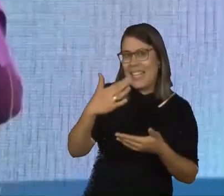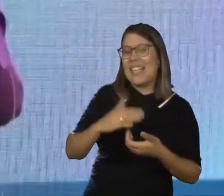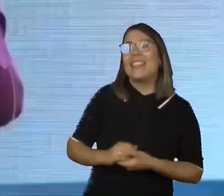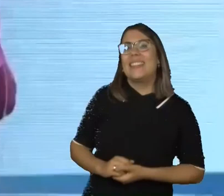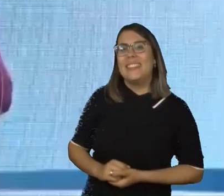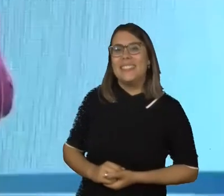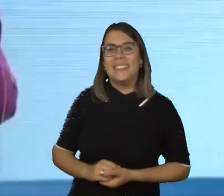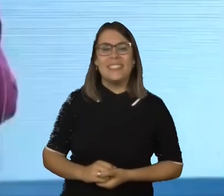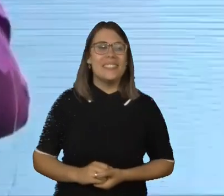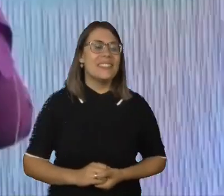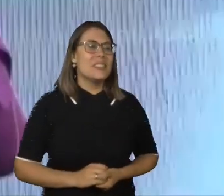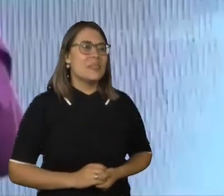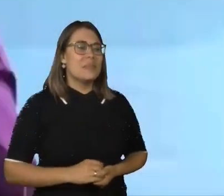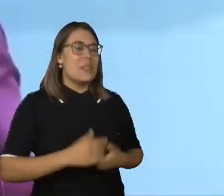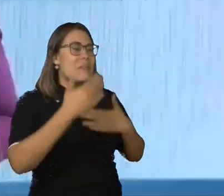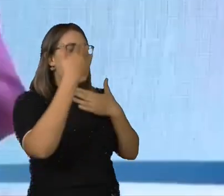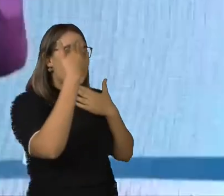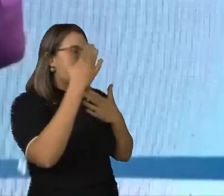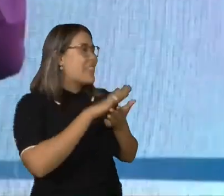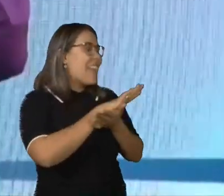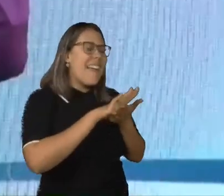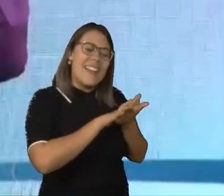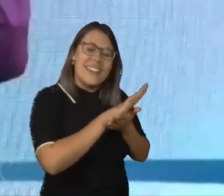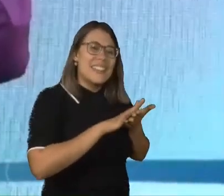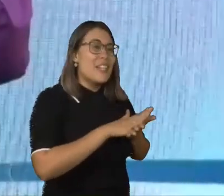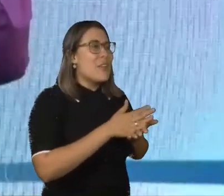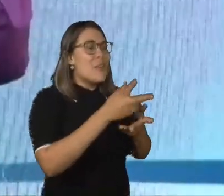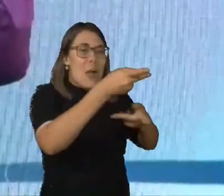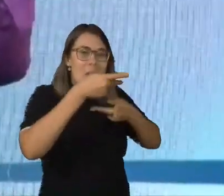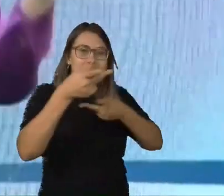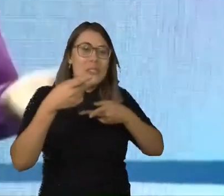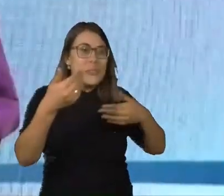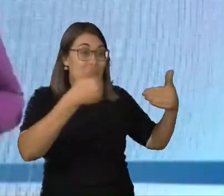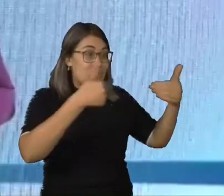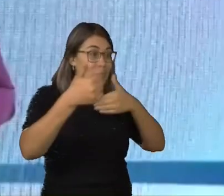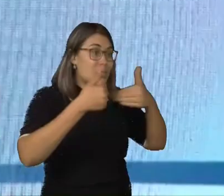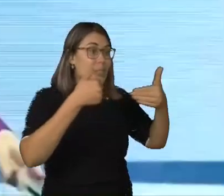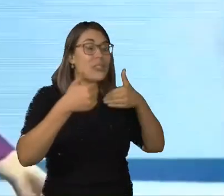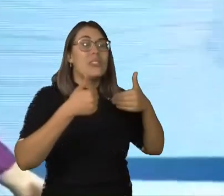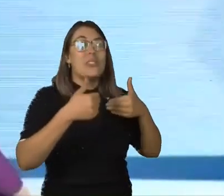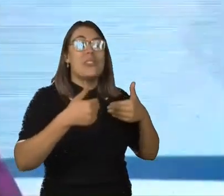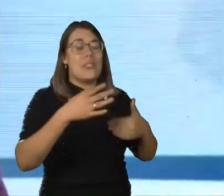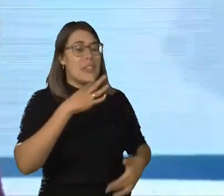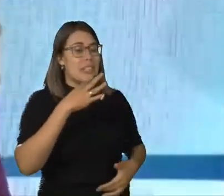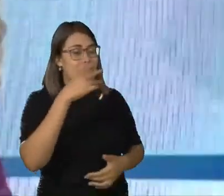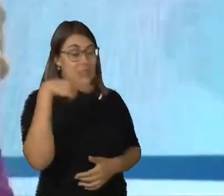abençoe. Imagina! Convido a todos para acompanhar a gente lá, né, no nosso Instagram, Tânia Zambon Oficial. E com certeza estamos